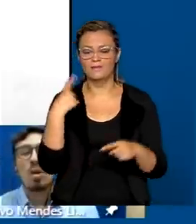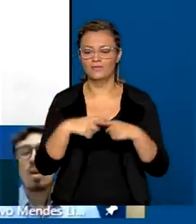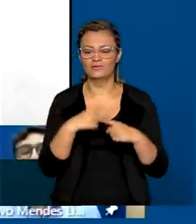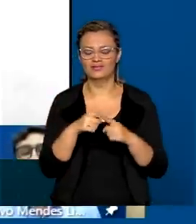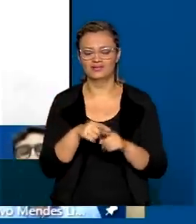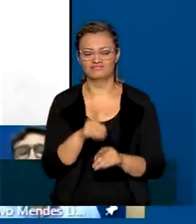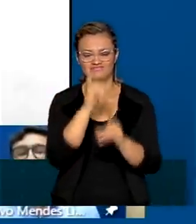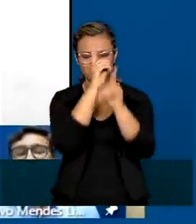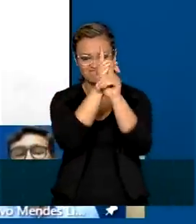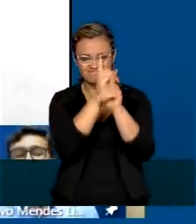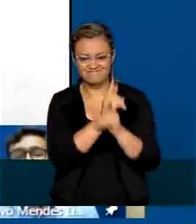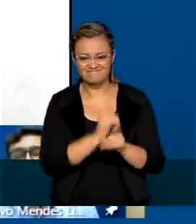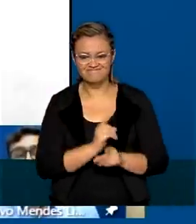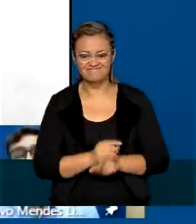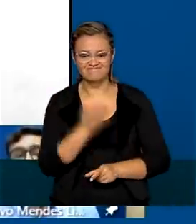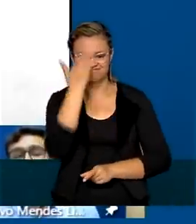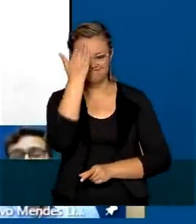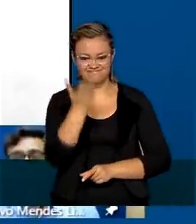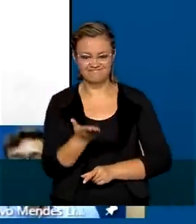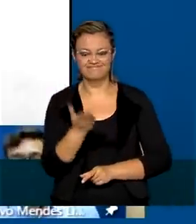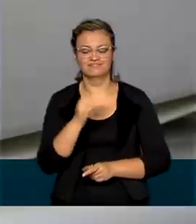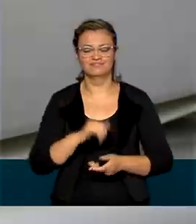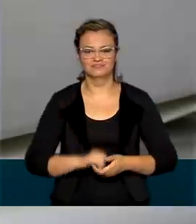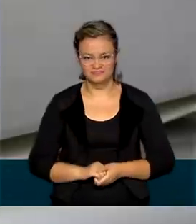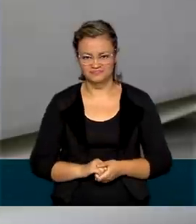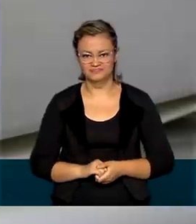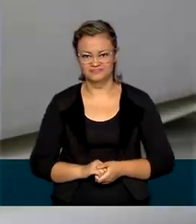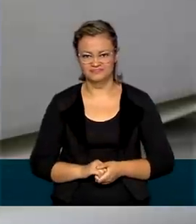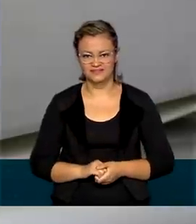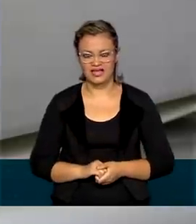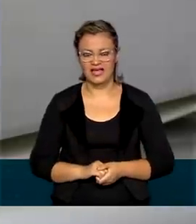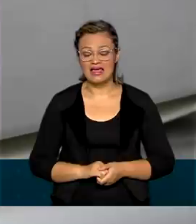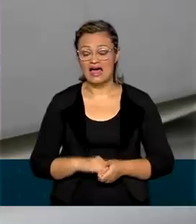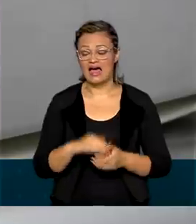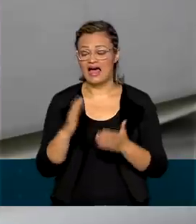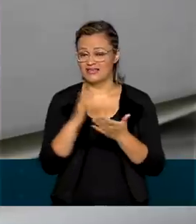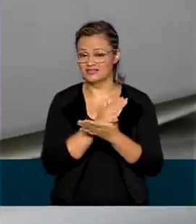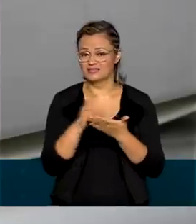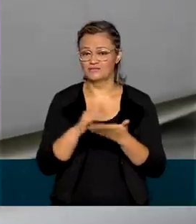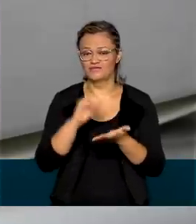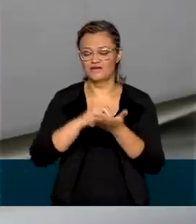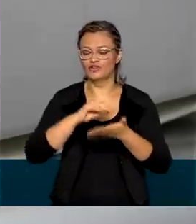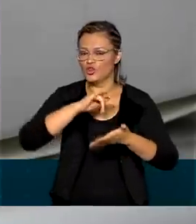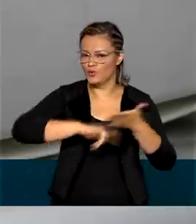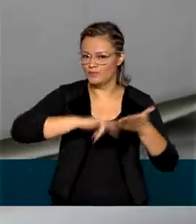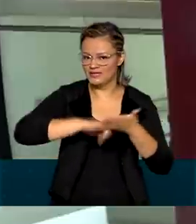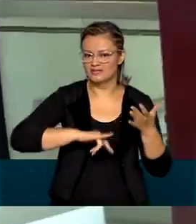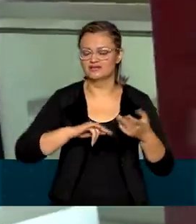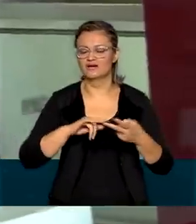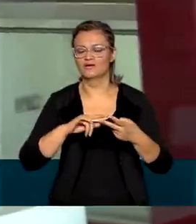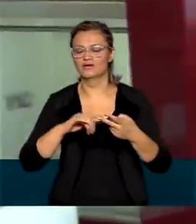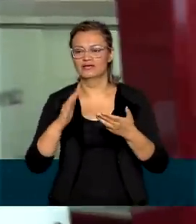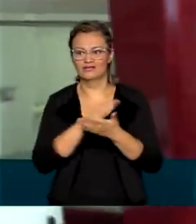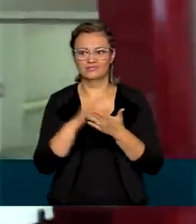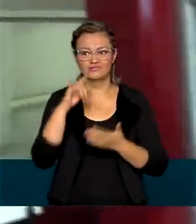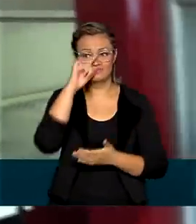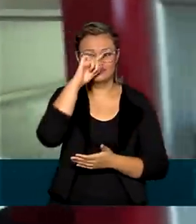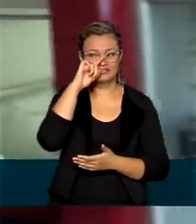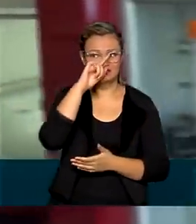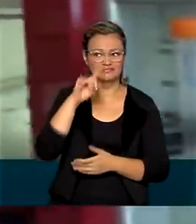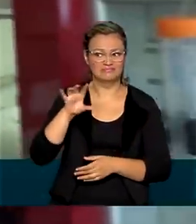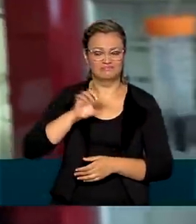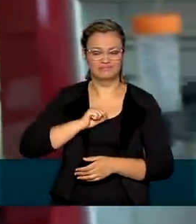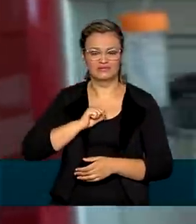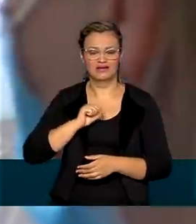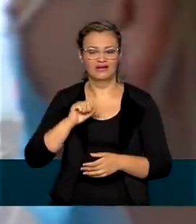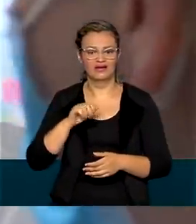parecer apresentado pela equipe técnica do órgão. A Anvisa apontou a falta de documentação e possíveis riscos à saúde